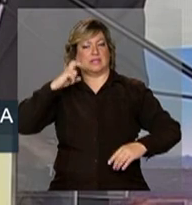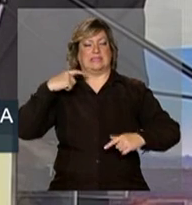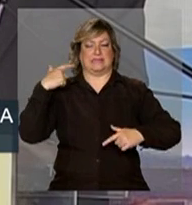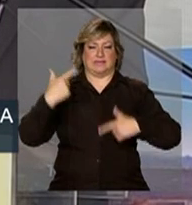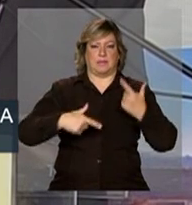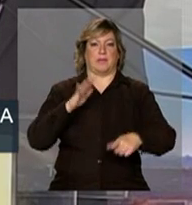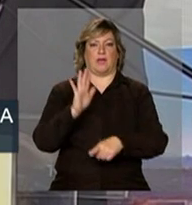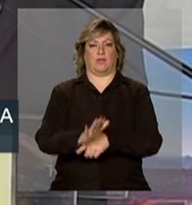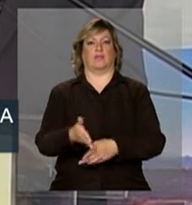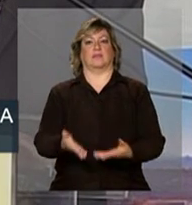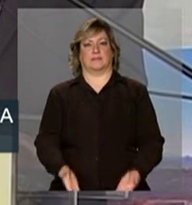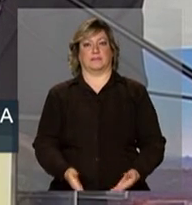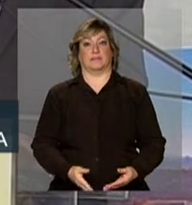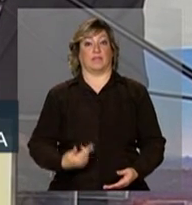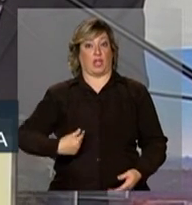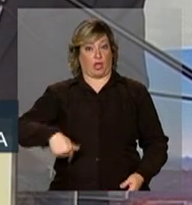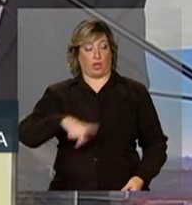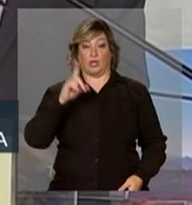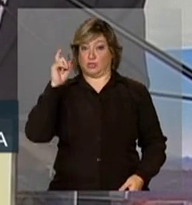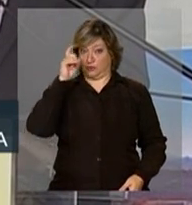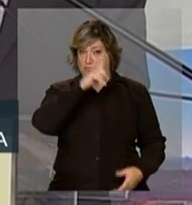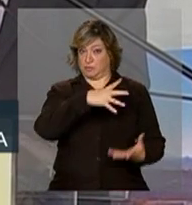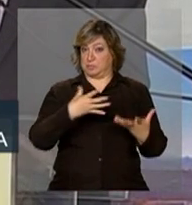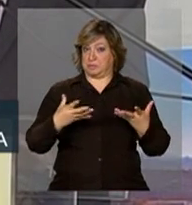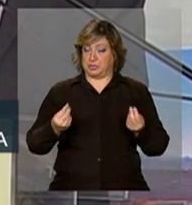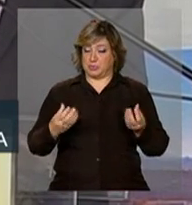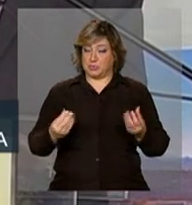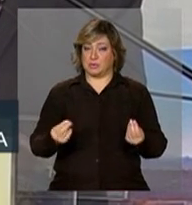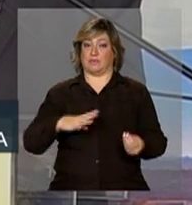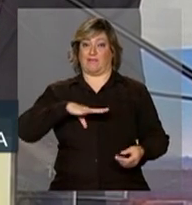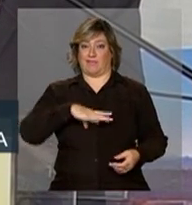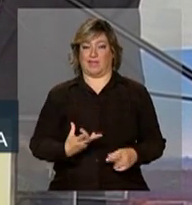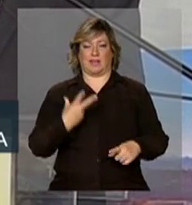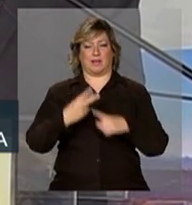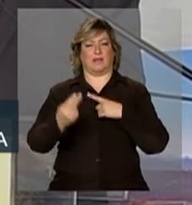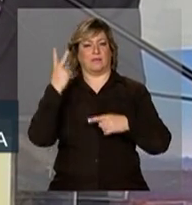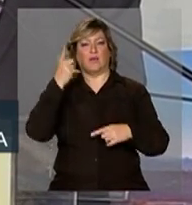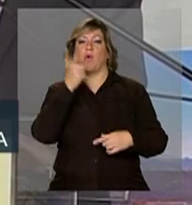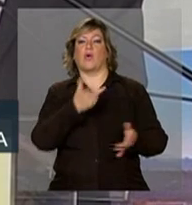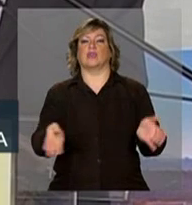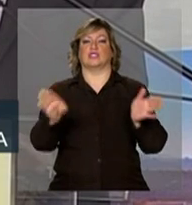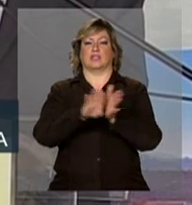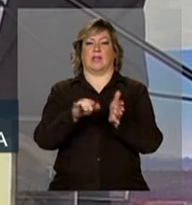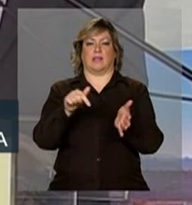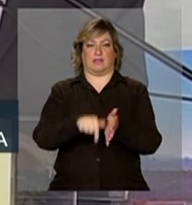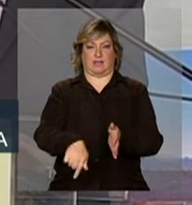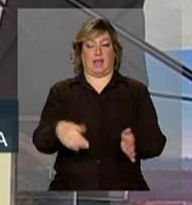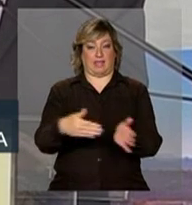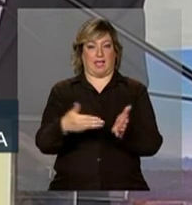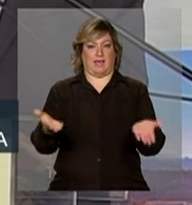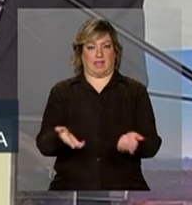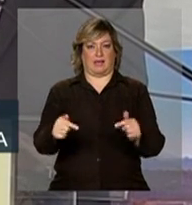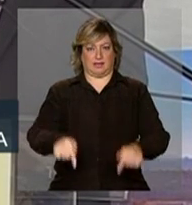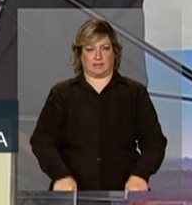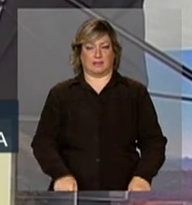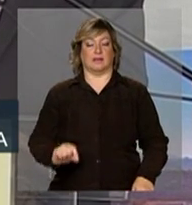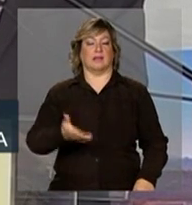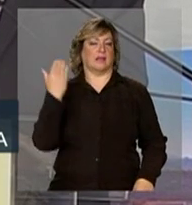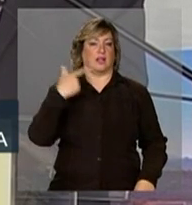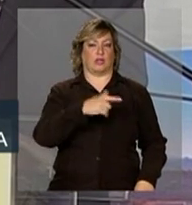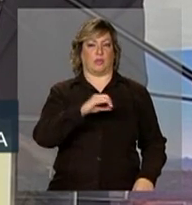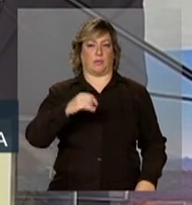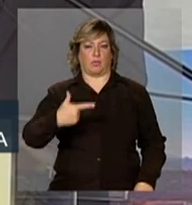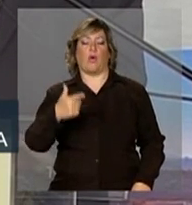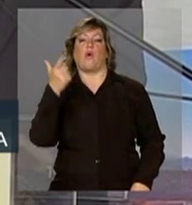dificuldades que enfrentamos para chegar até aqui não foram poucas. Em 2002, quando obtivemos a concessão da usina,